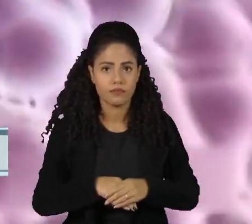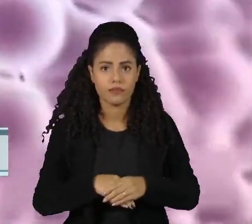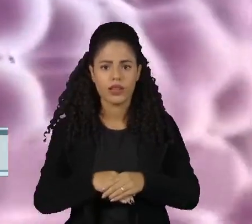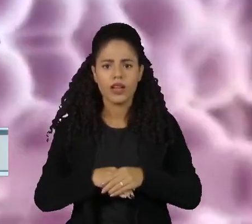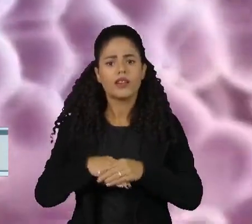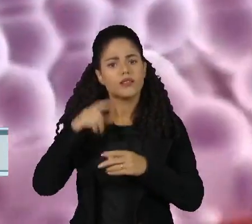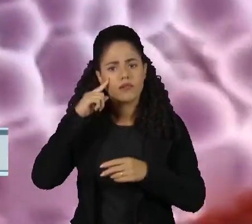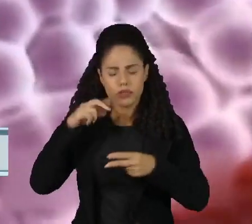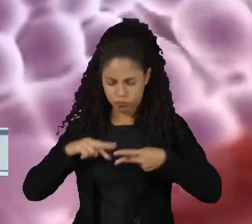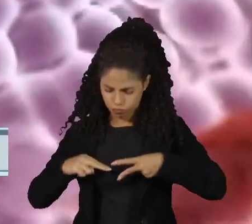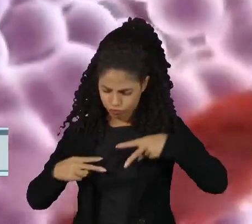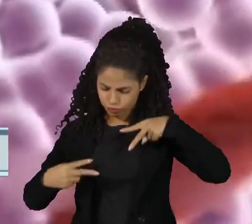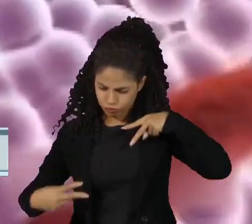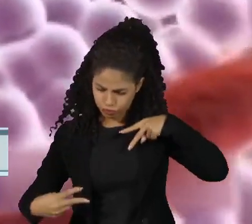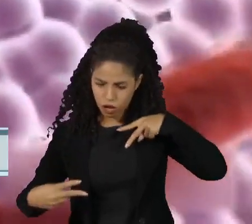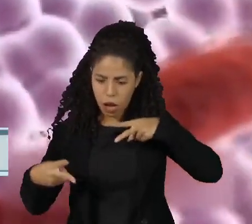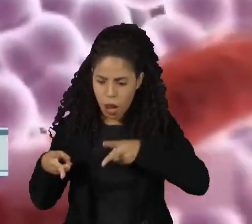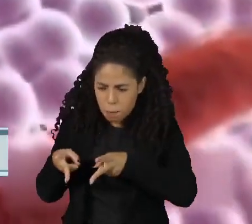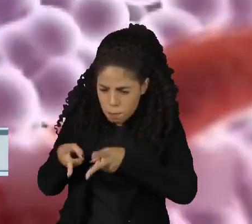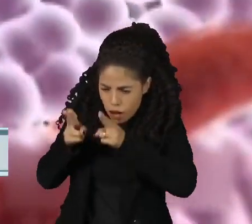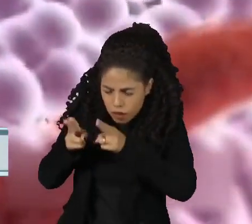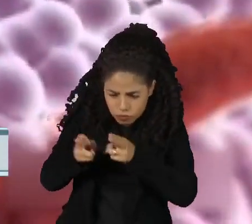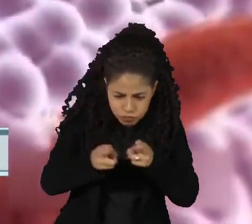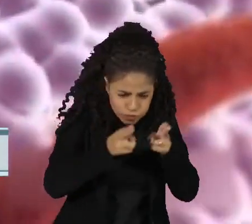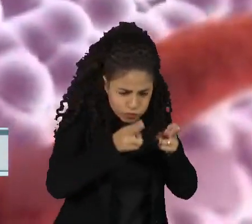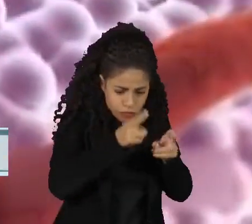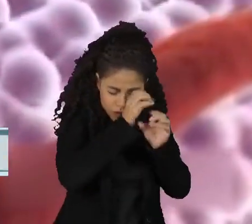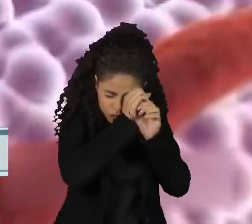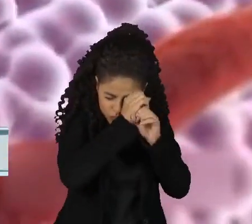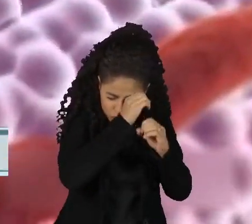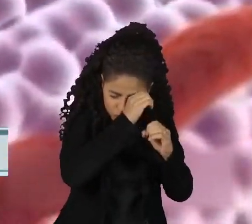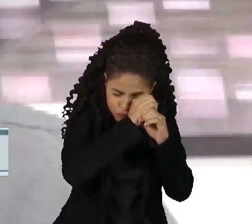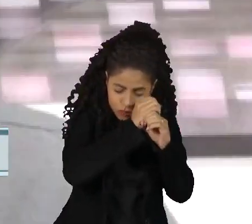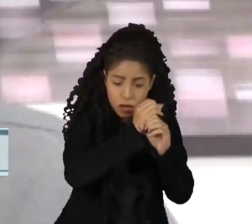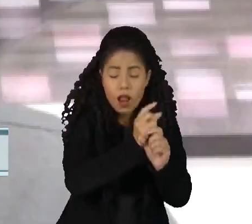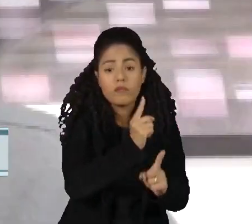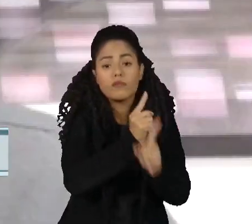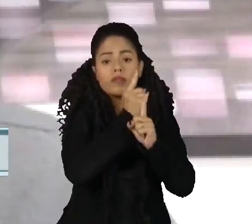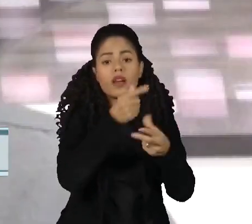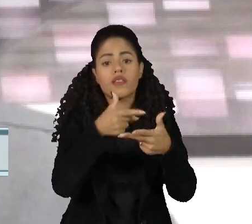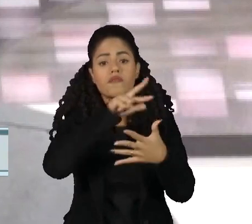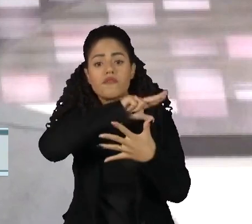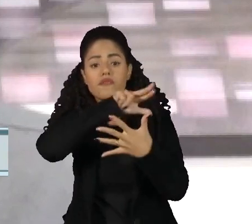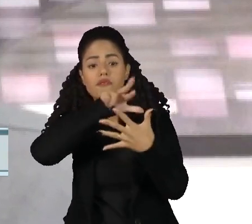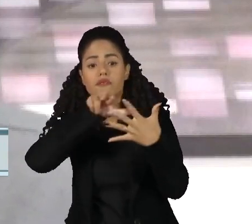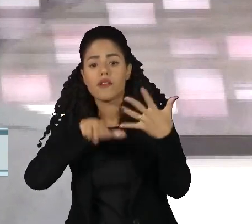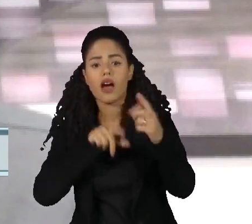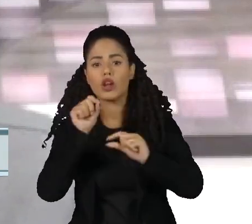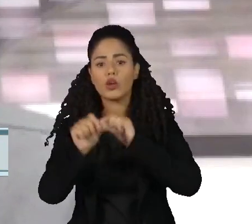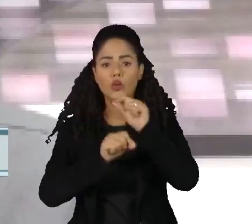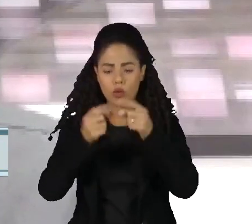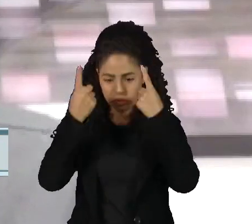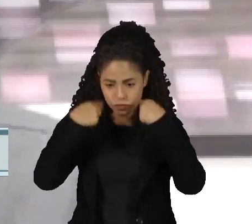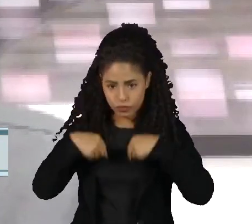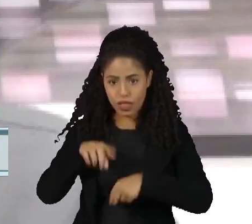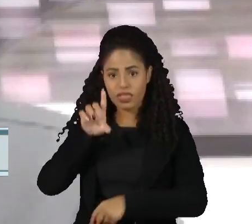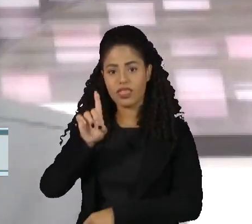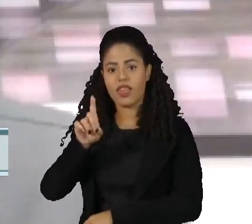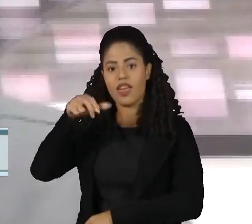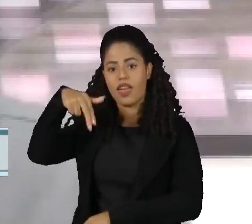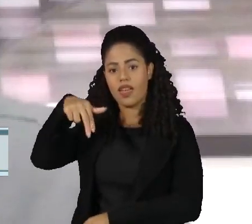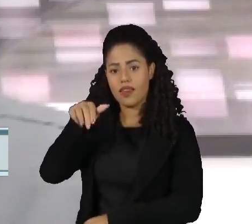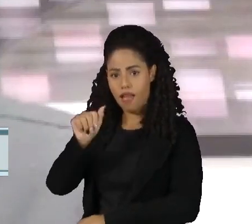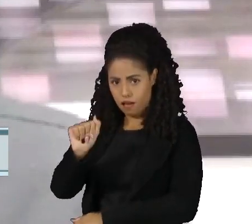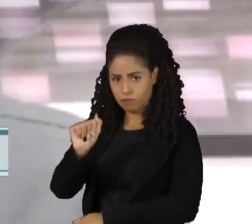análise genética ampla, que você consegue investigar múltiplos fatores genéticos no seu DNA. Você